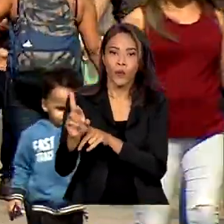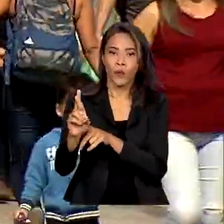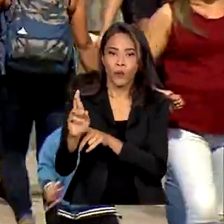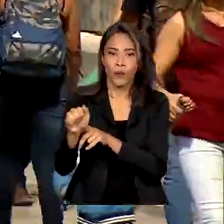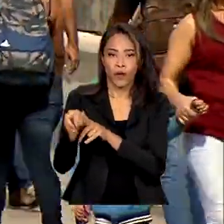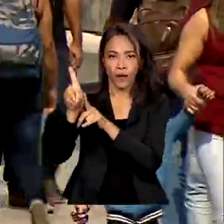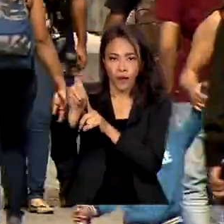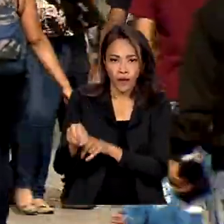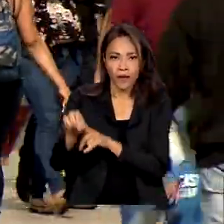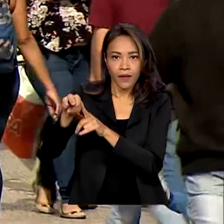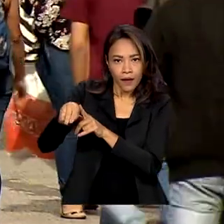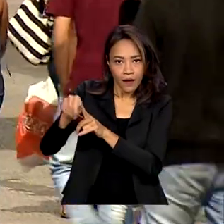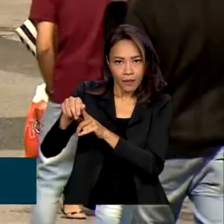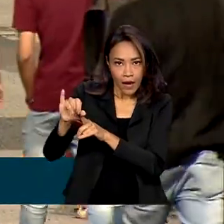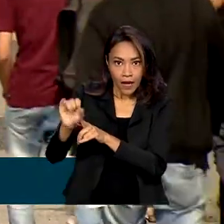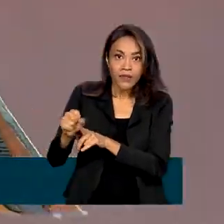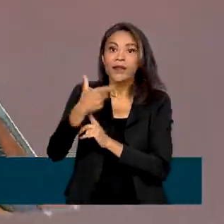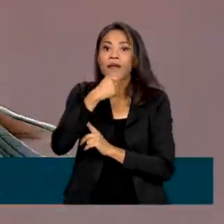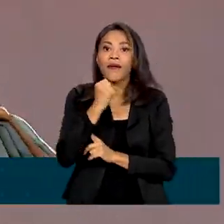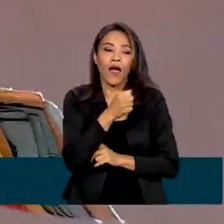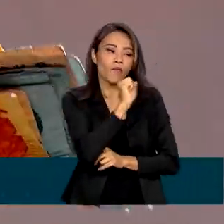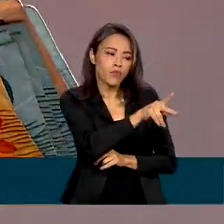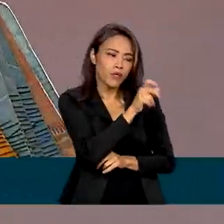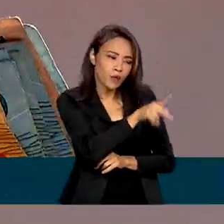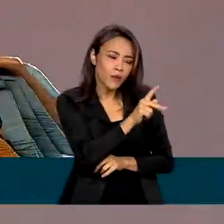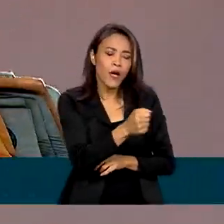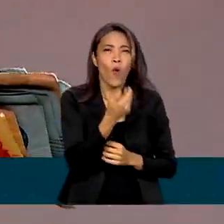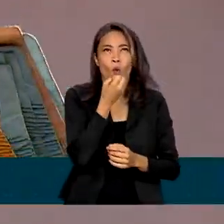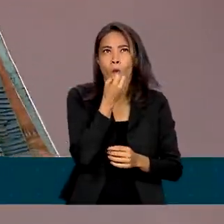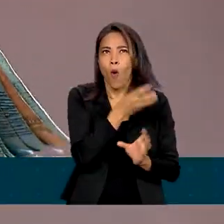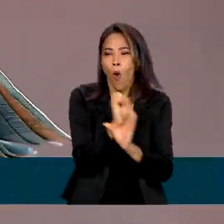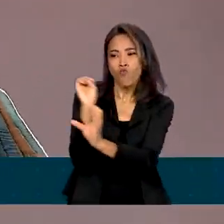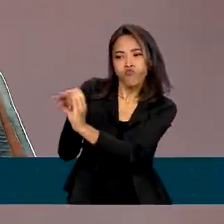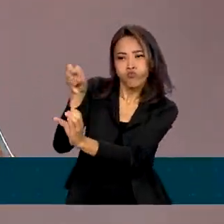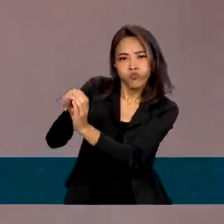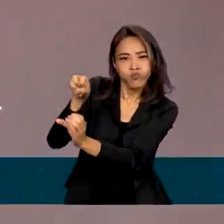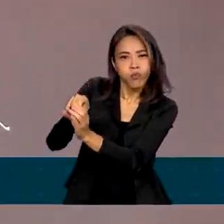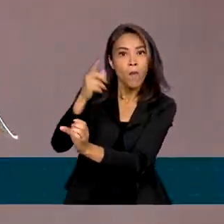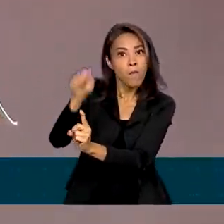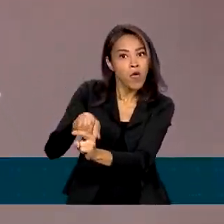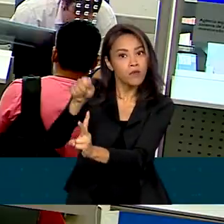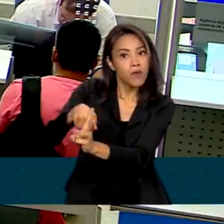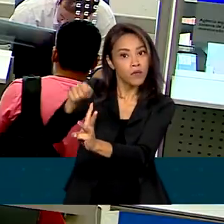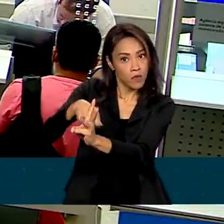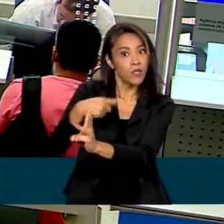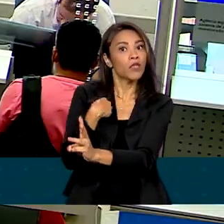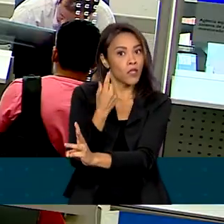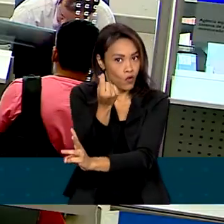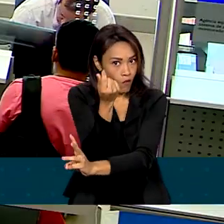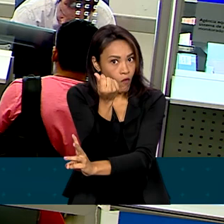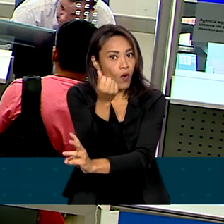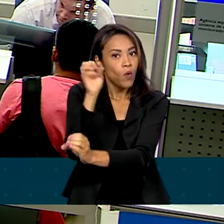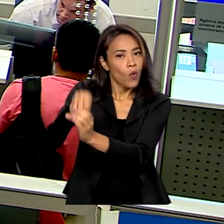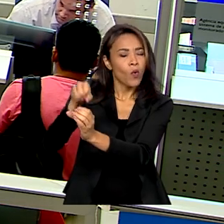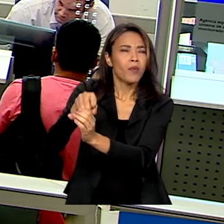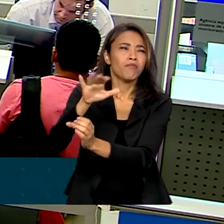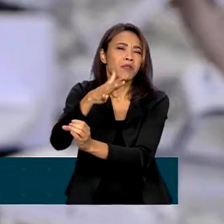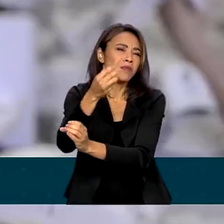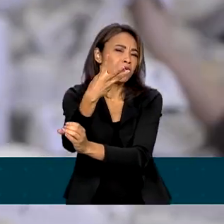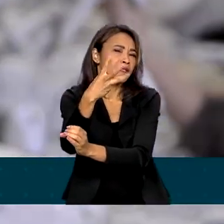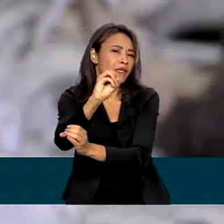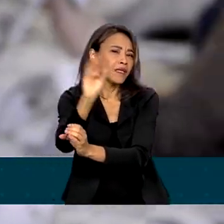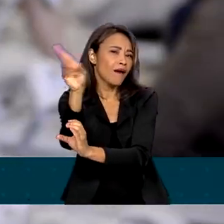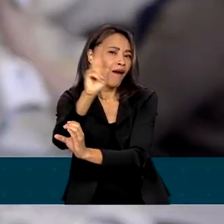pretende poupar para a aposentadoria. Com ele, você investe todo mês um valor de pelo menos 30 reais.